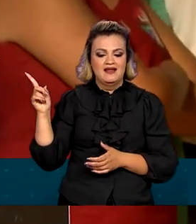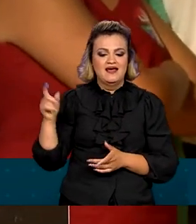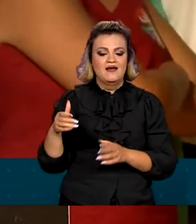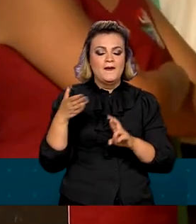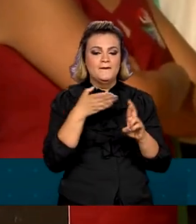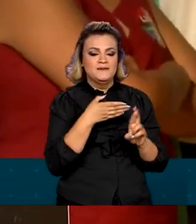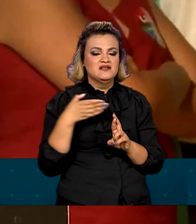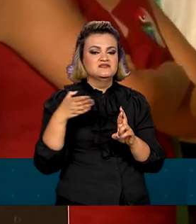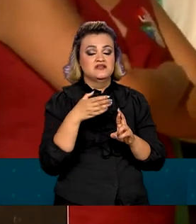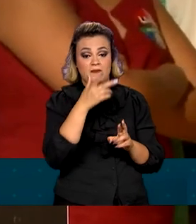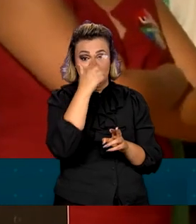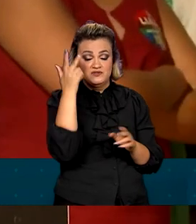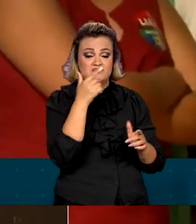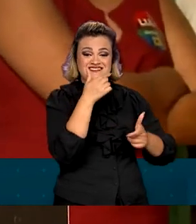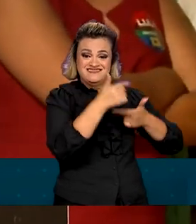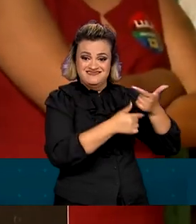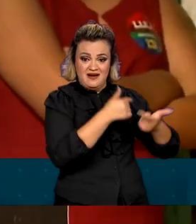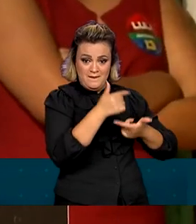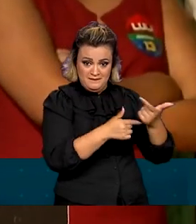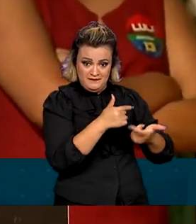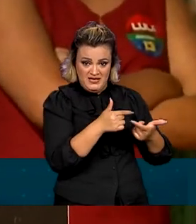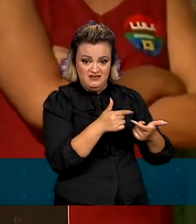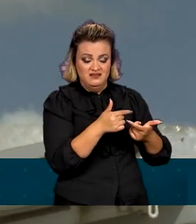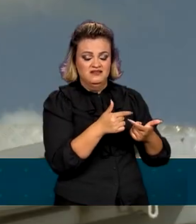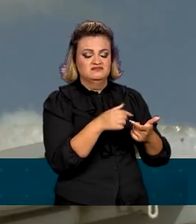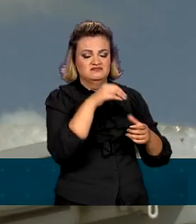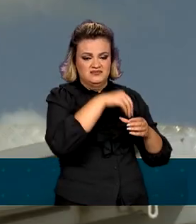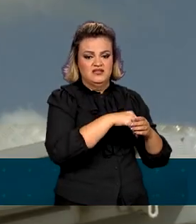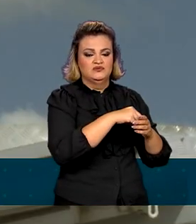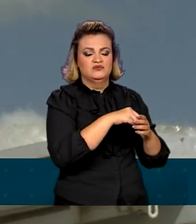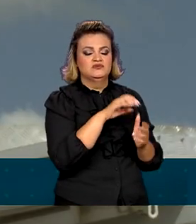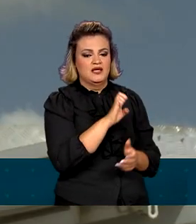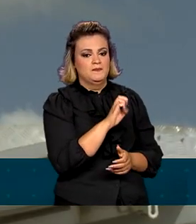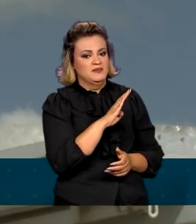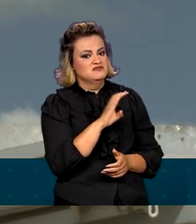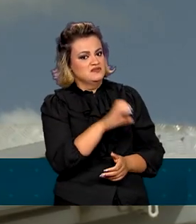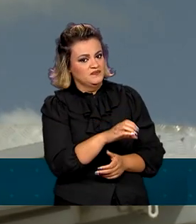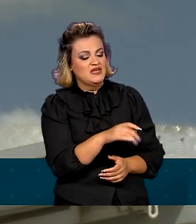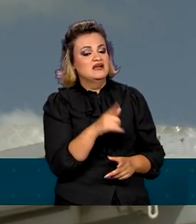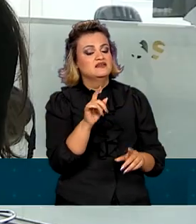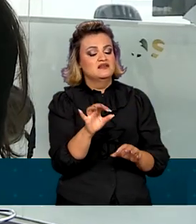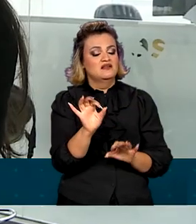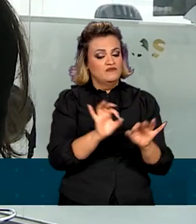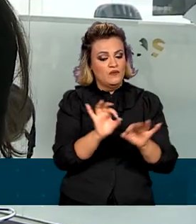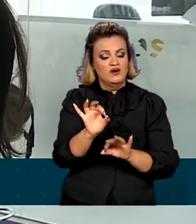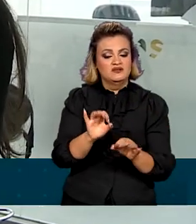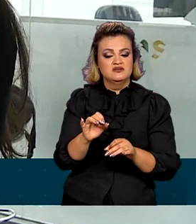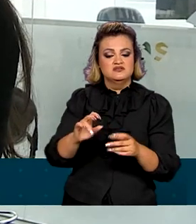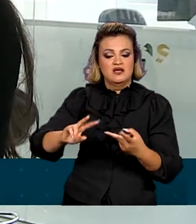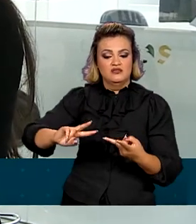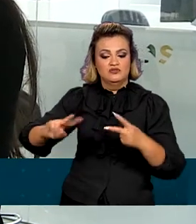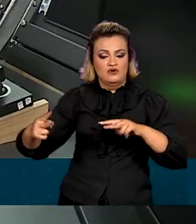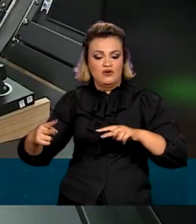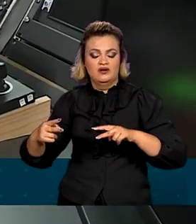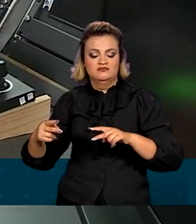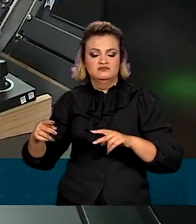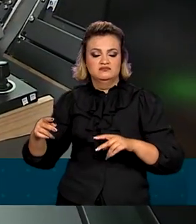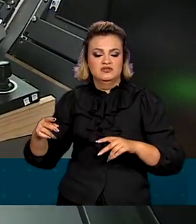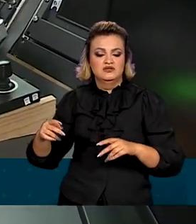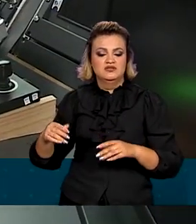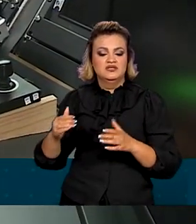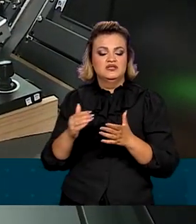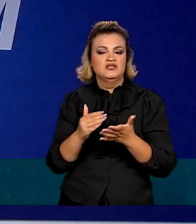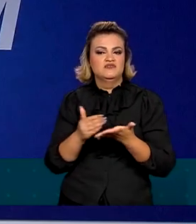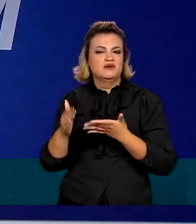representante dos empregados no Conselho de Administração da Empresa e vai conduzir o processo de transição para a nova gestão que